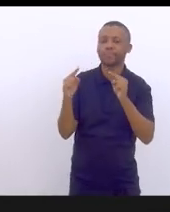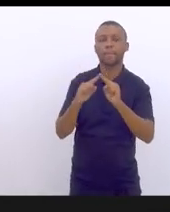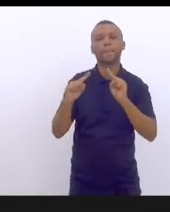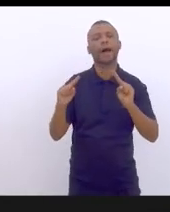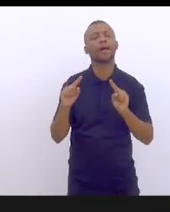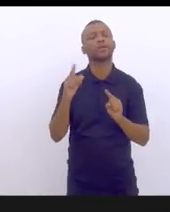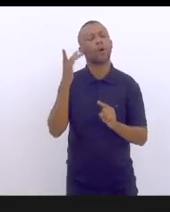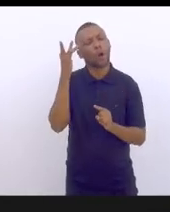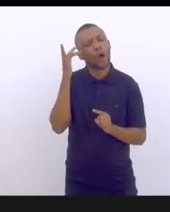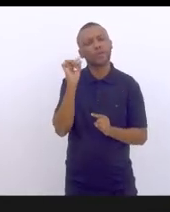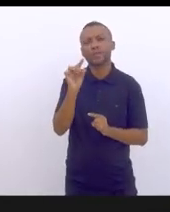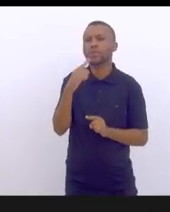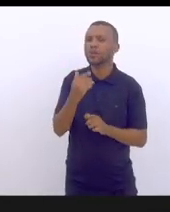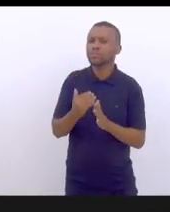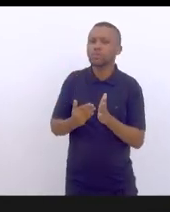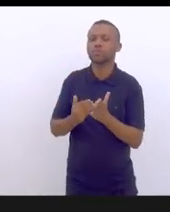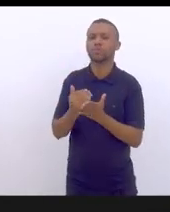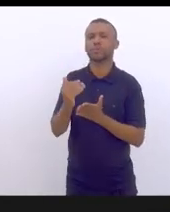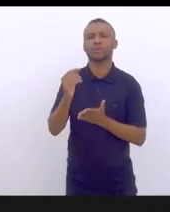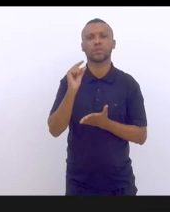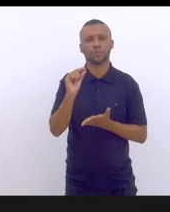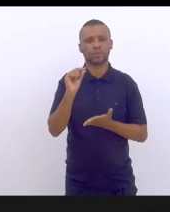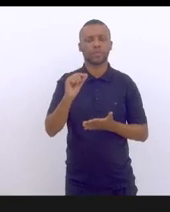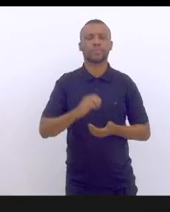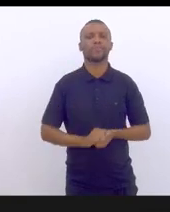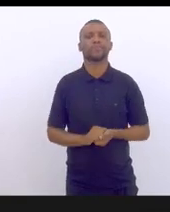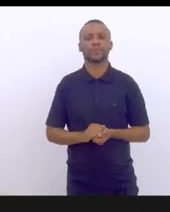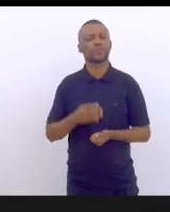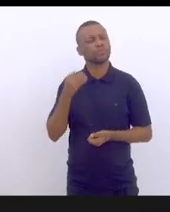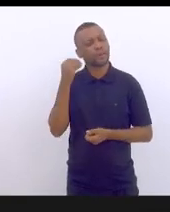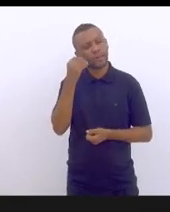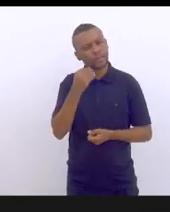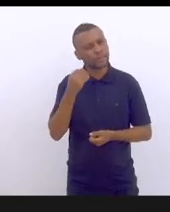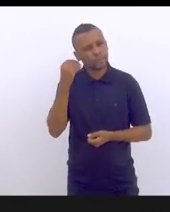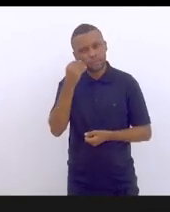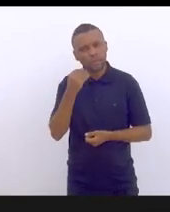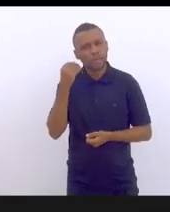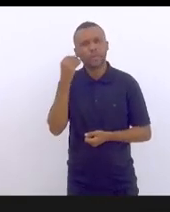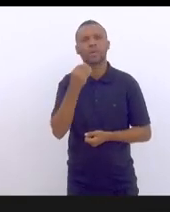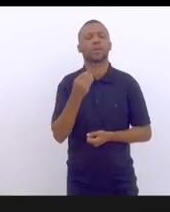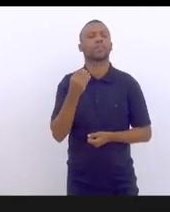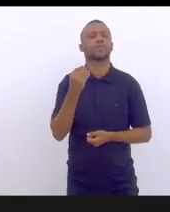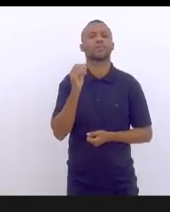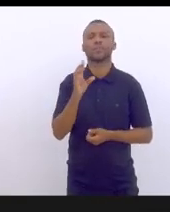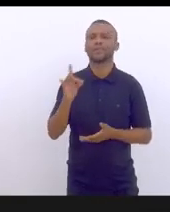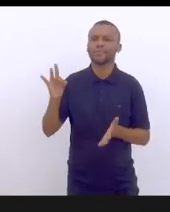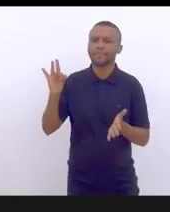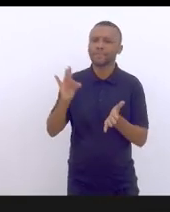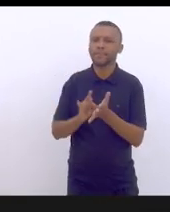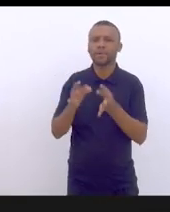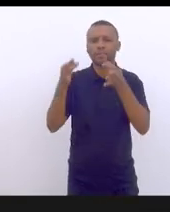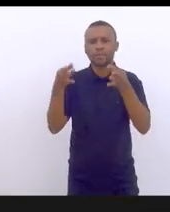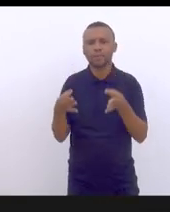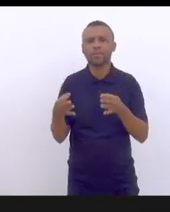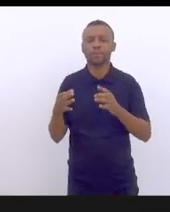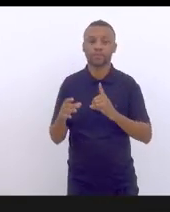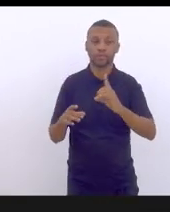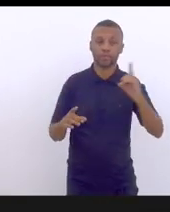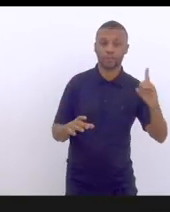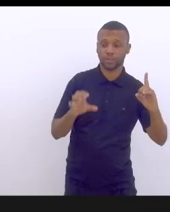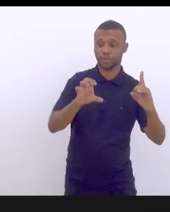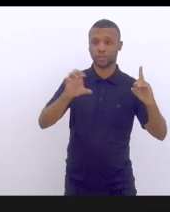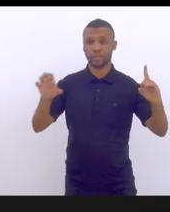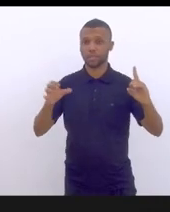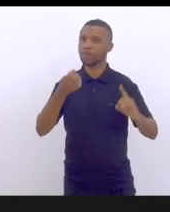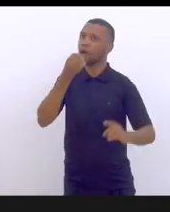que nós estamos entrando numa vivência que realmente de ambos os lados não é boa para a democracia.